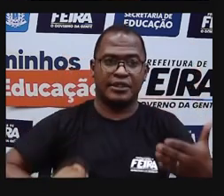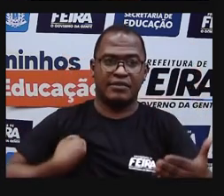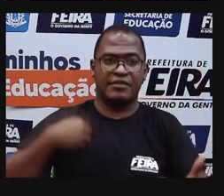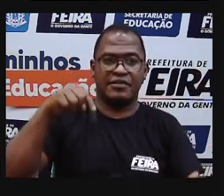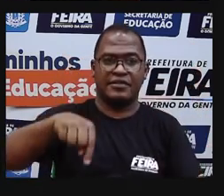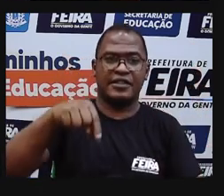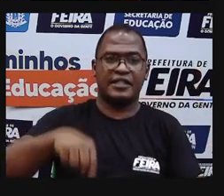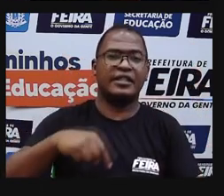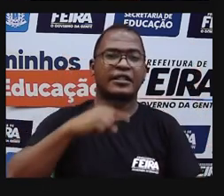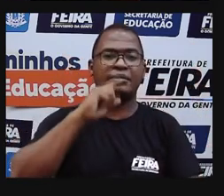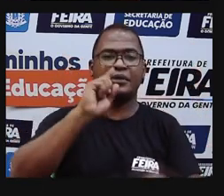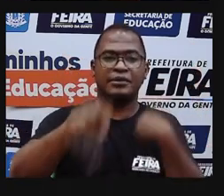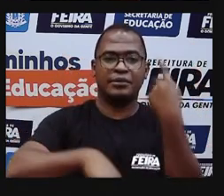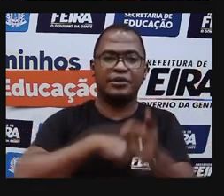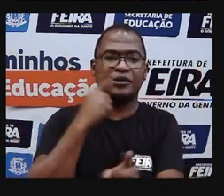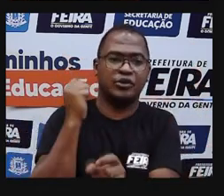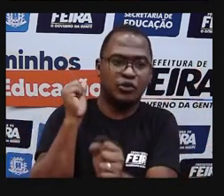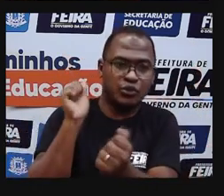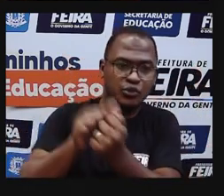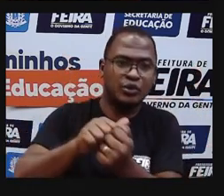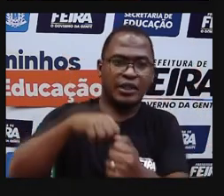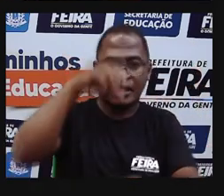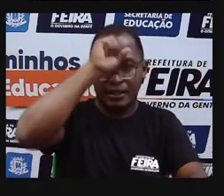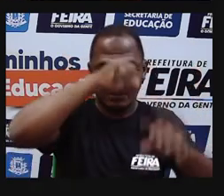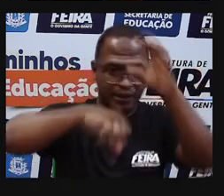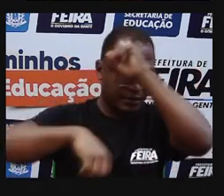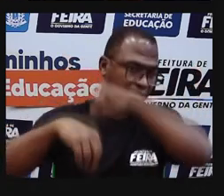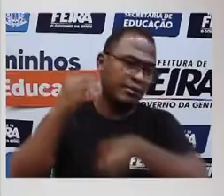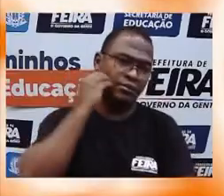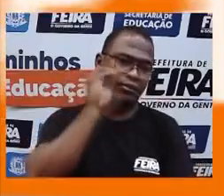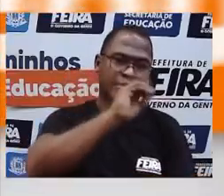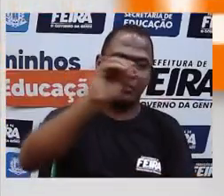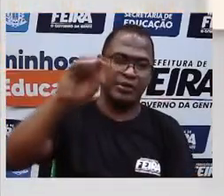Espero que a gente possa aprender muito juntos, tá bom? Beijo, gente.